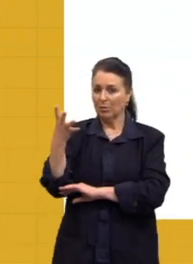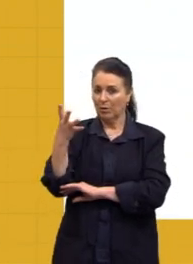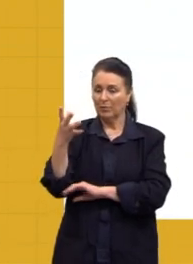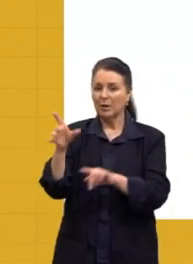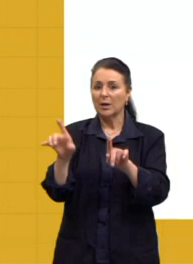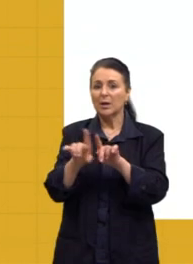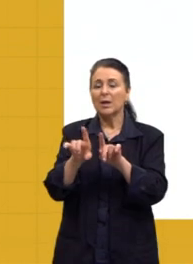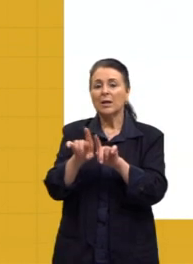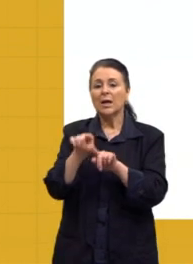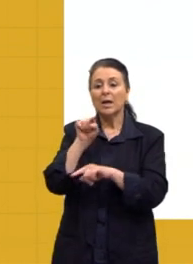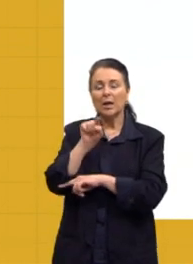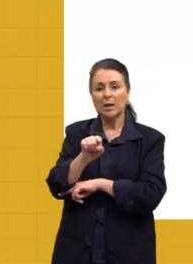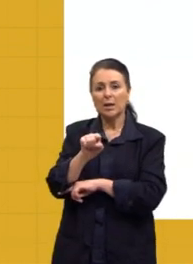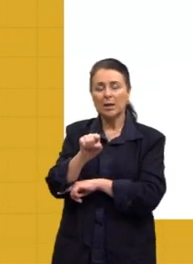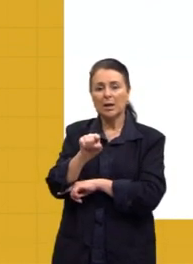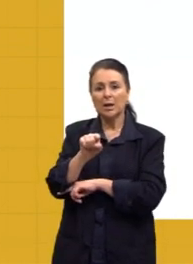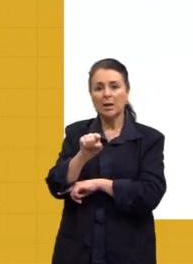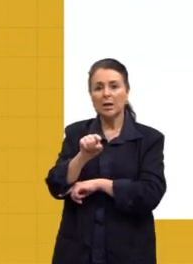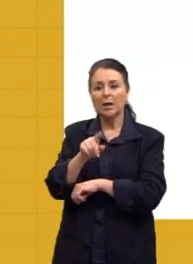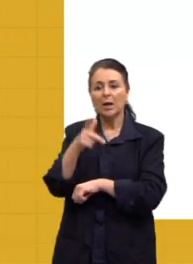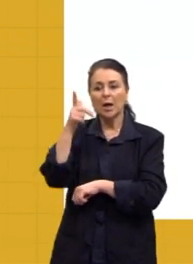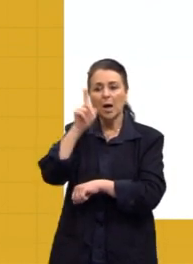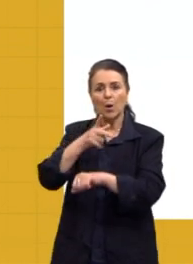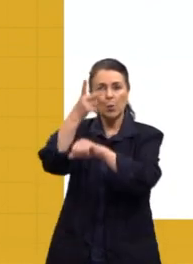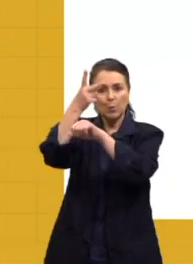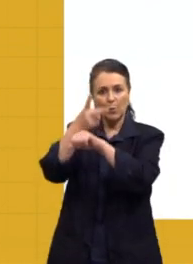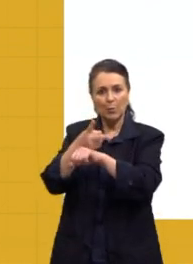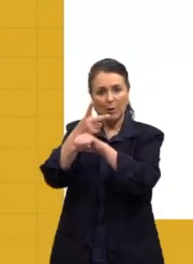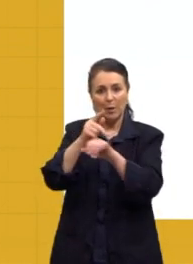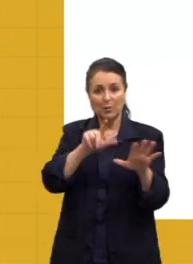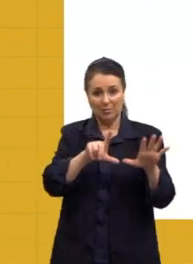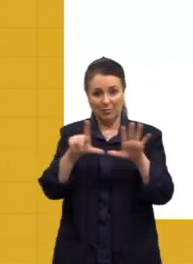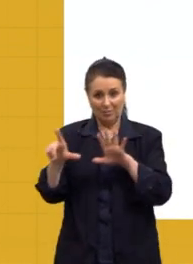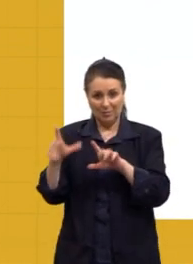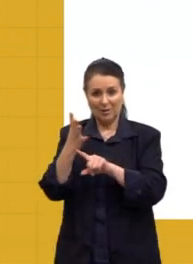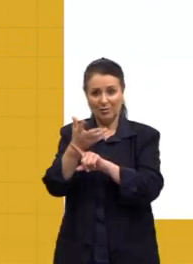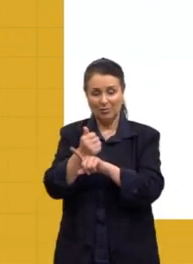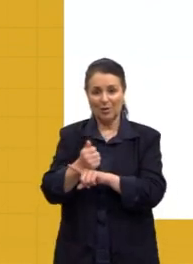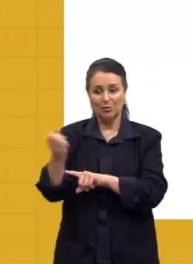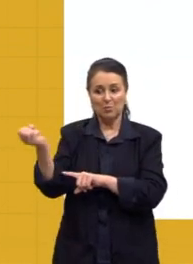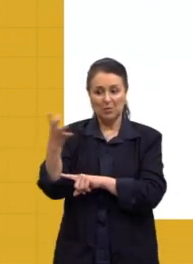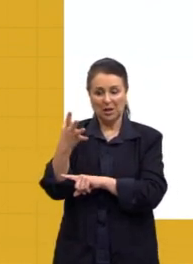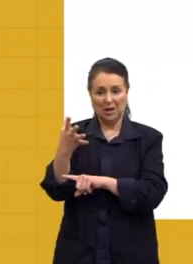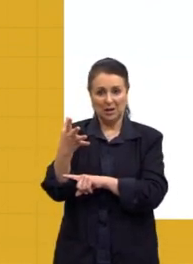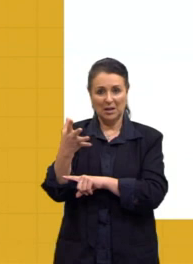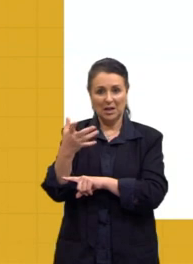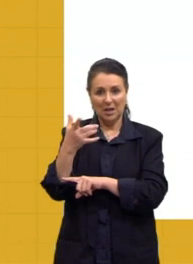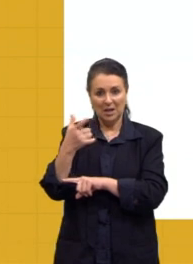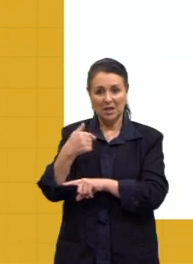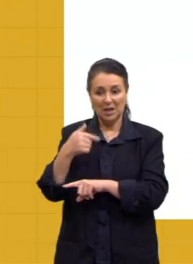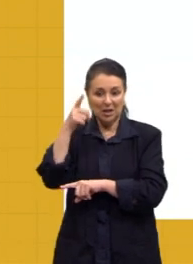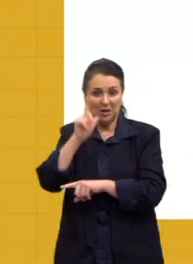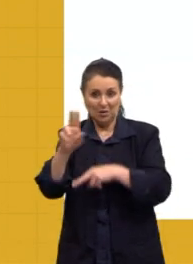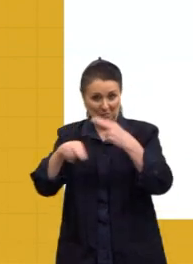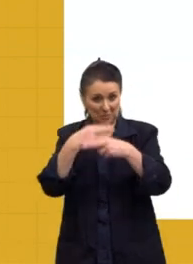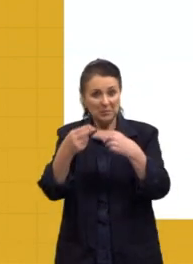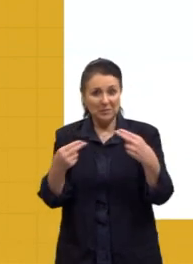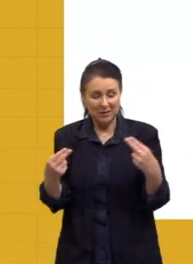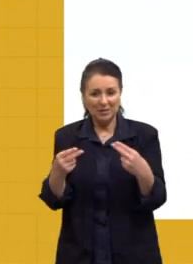E o Osvaldo de Andrade, então, foi o grande premiado da Semana de Arte Moderna. Ganhou um presente que todo mundo queria ganhar, eu queria ter ganho,